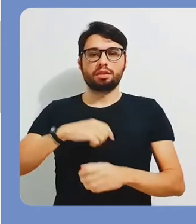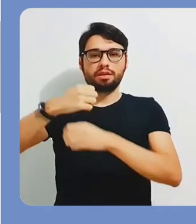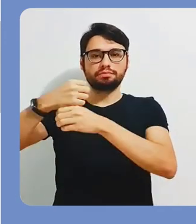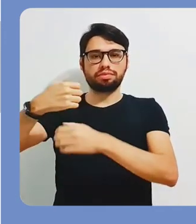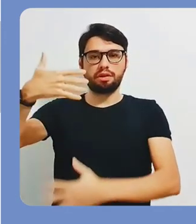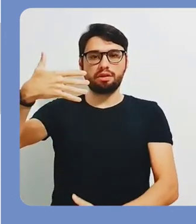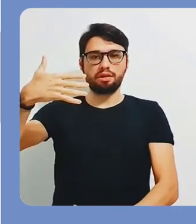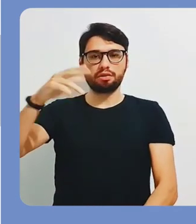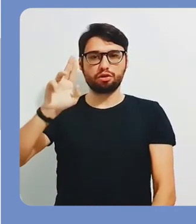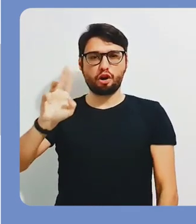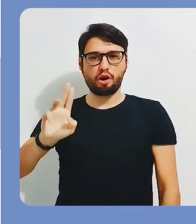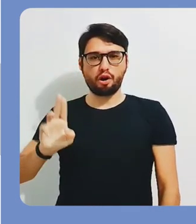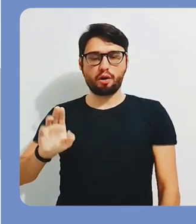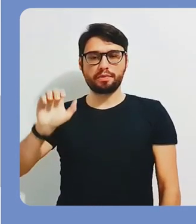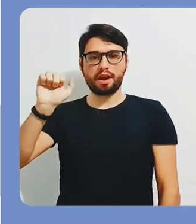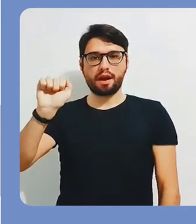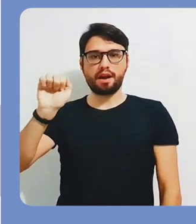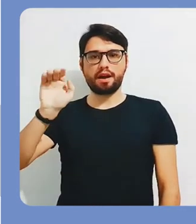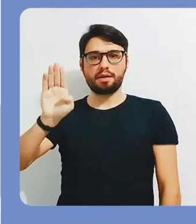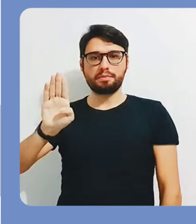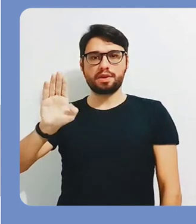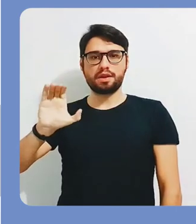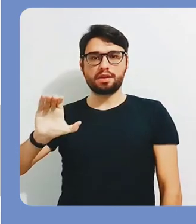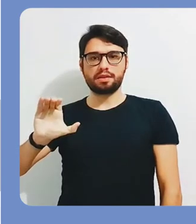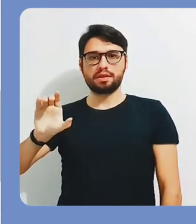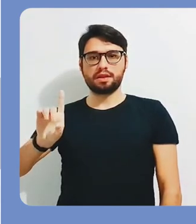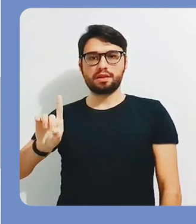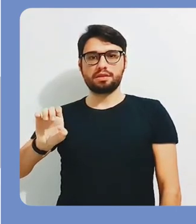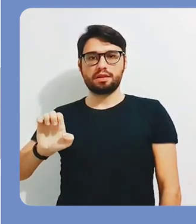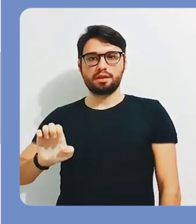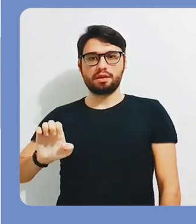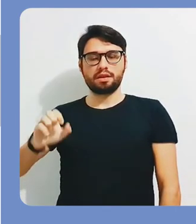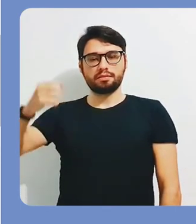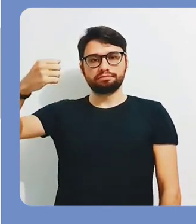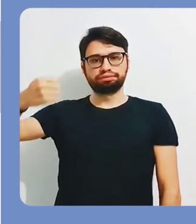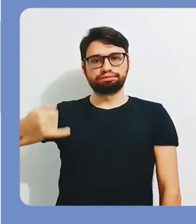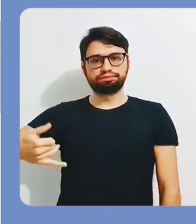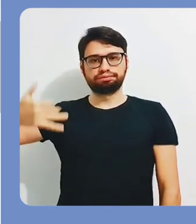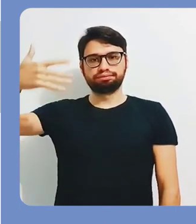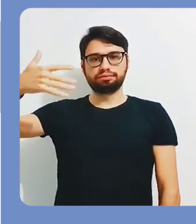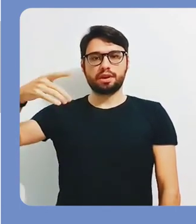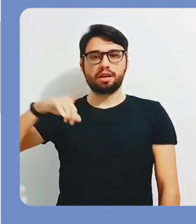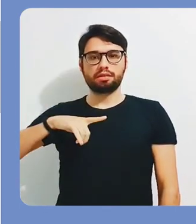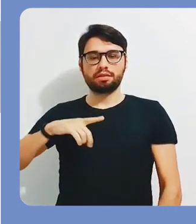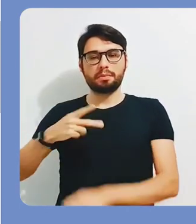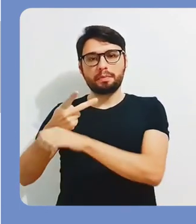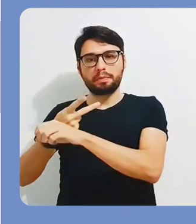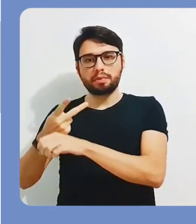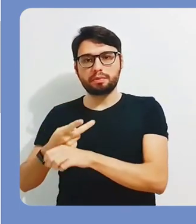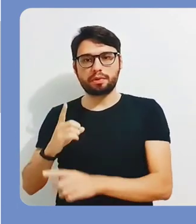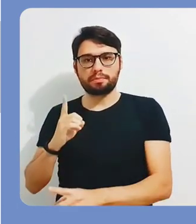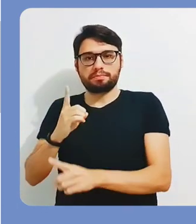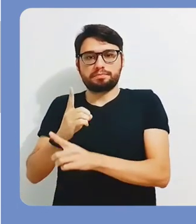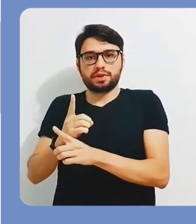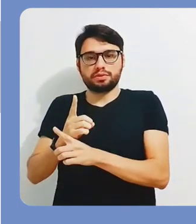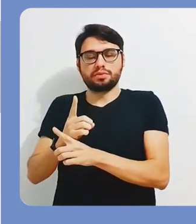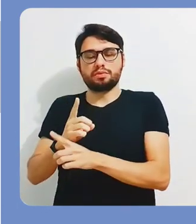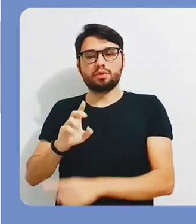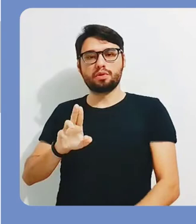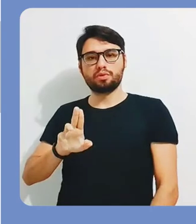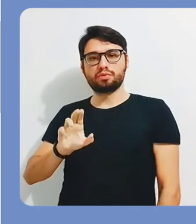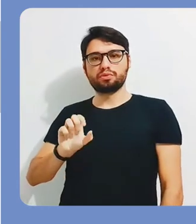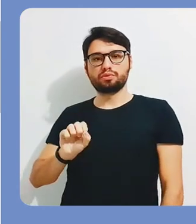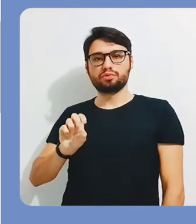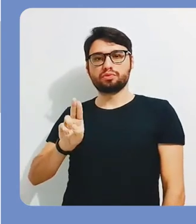Então aqui aparece a relação em ordem alfabética e você pode localizar então os diferentes usuários que você deseja